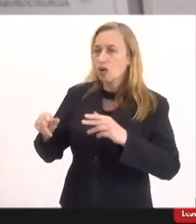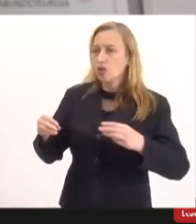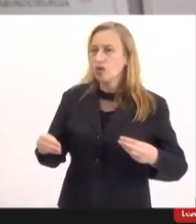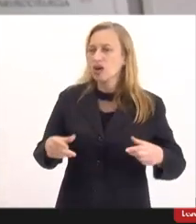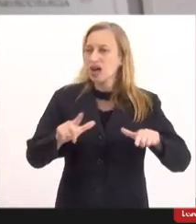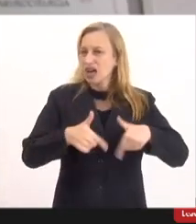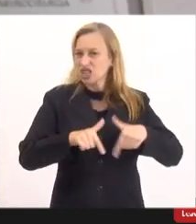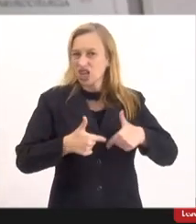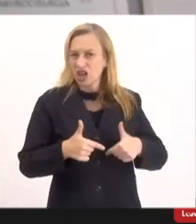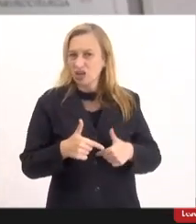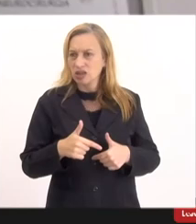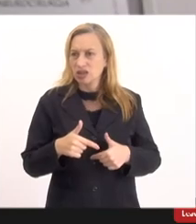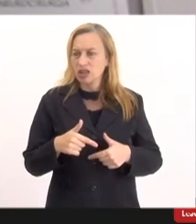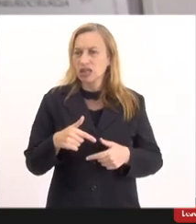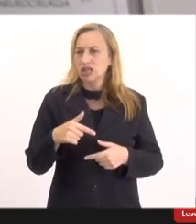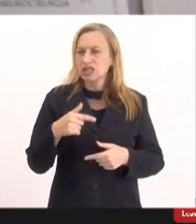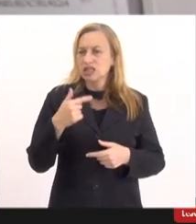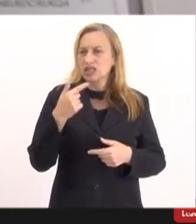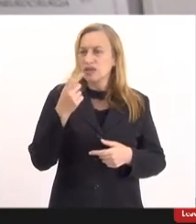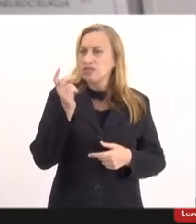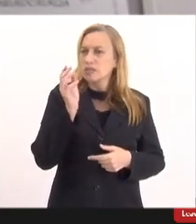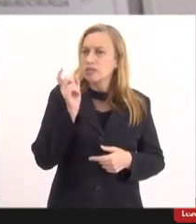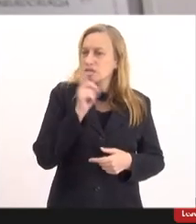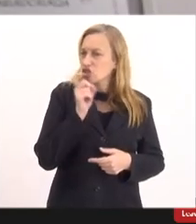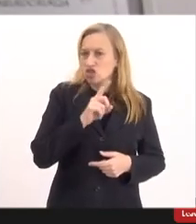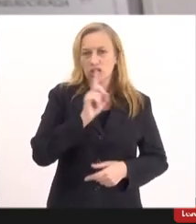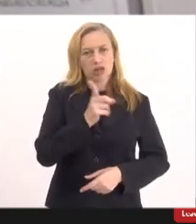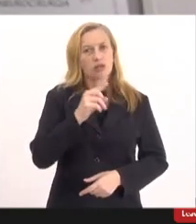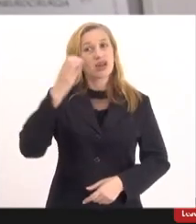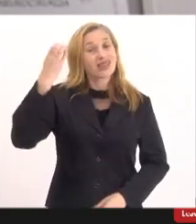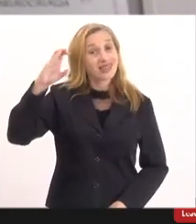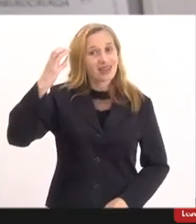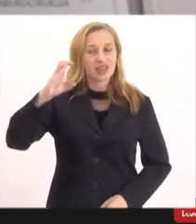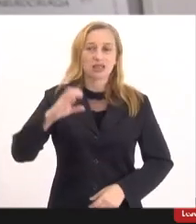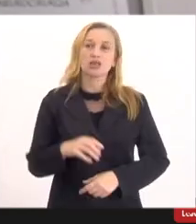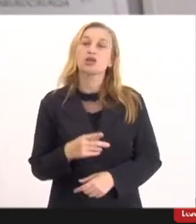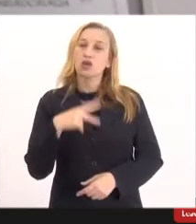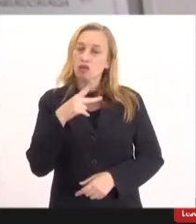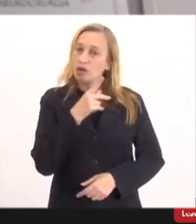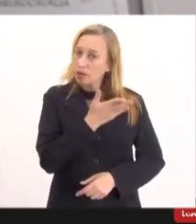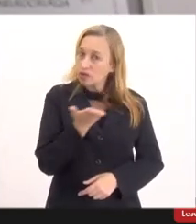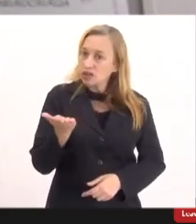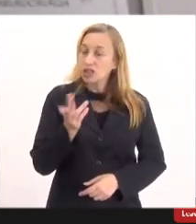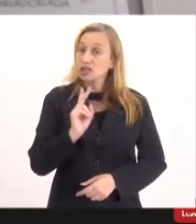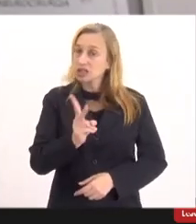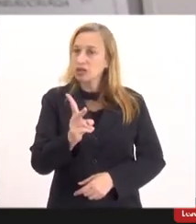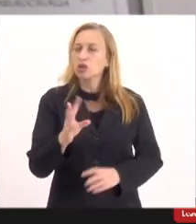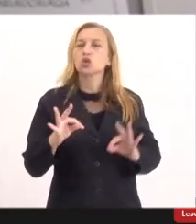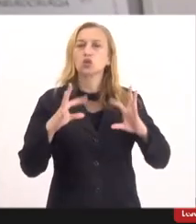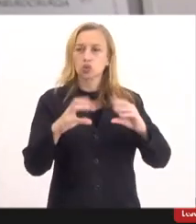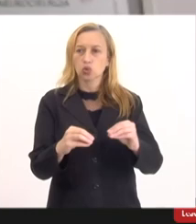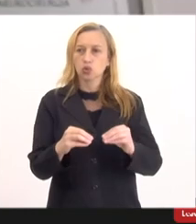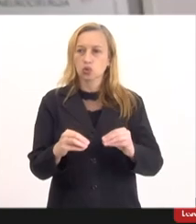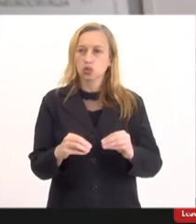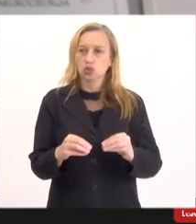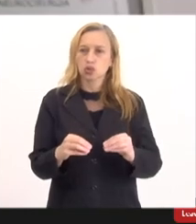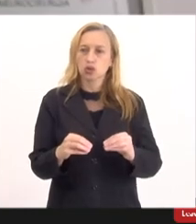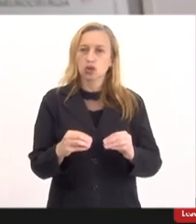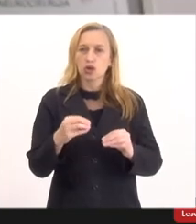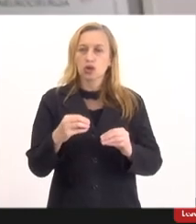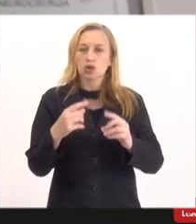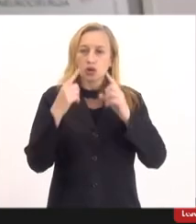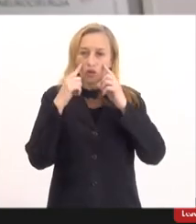conversa fiada isso é ciência one by one o que eu trago para vocês sempre é tudo que me atualiza no mundo